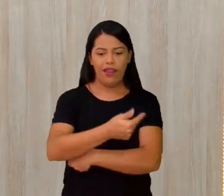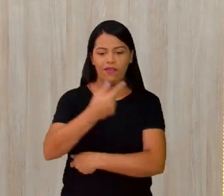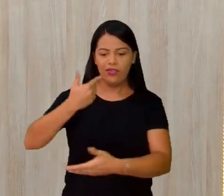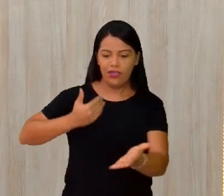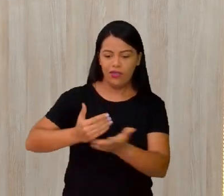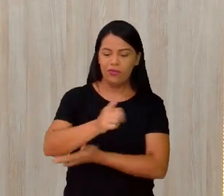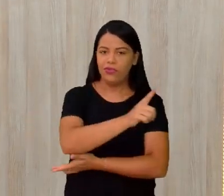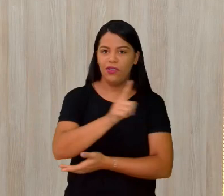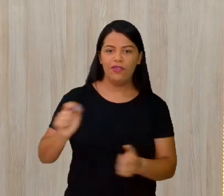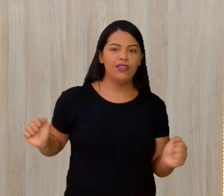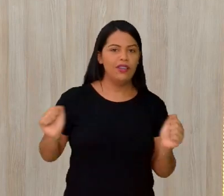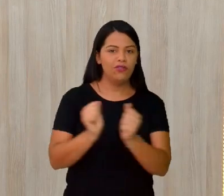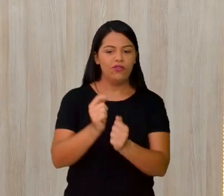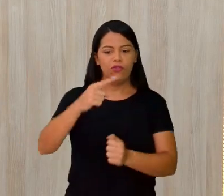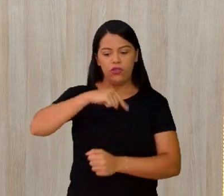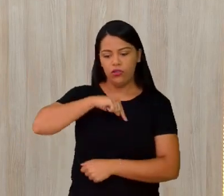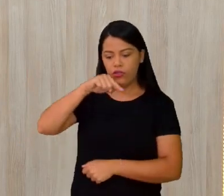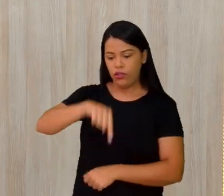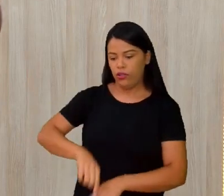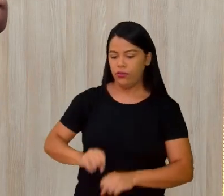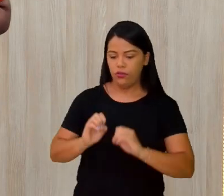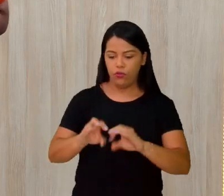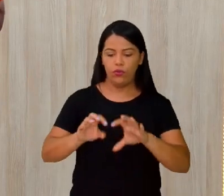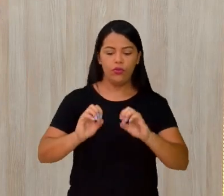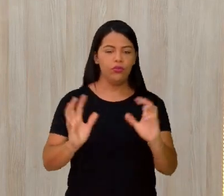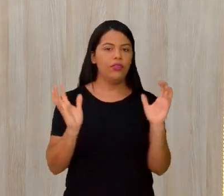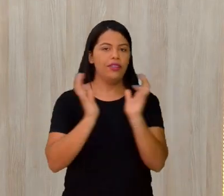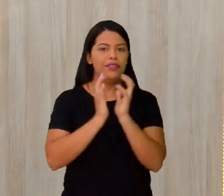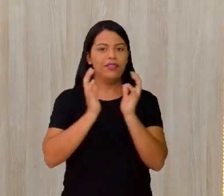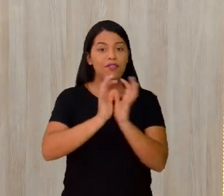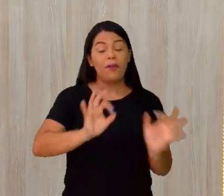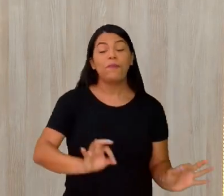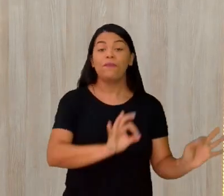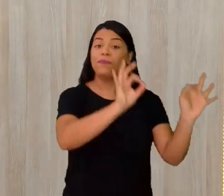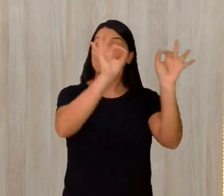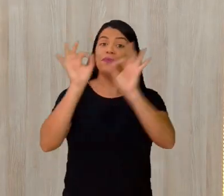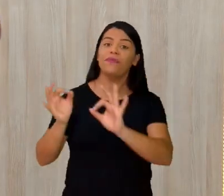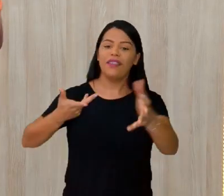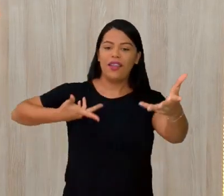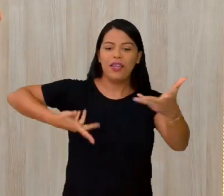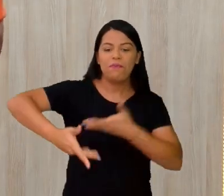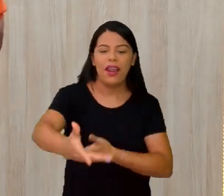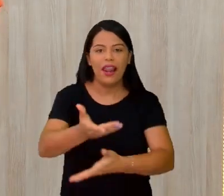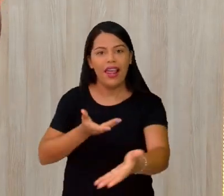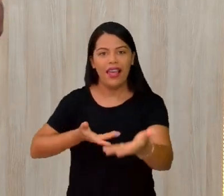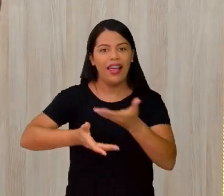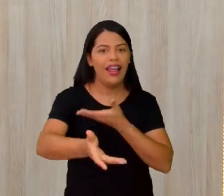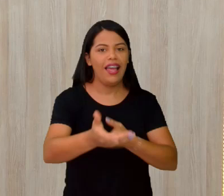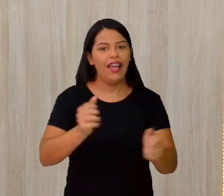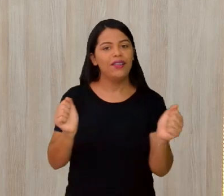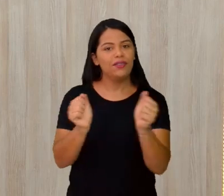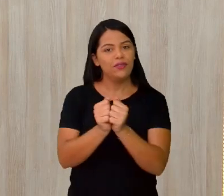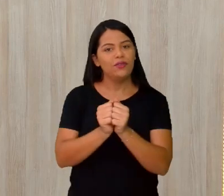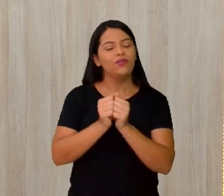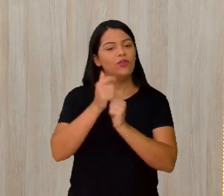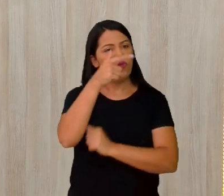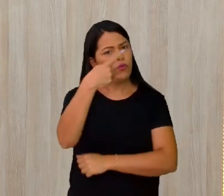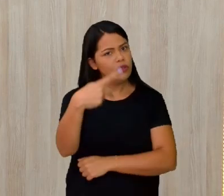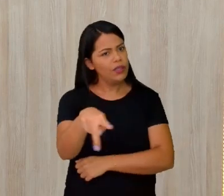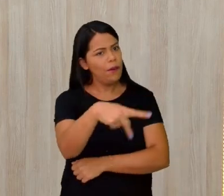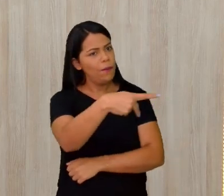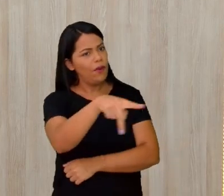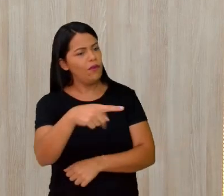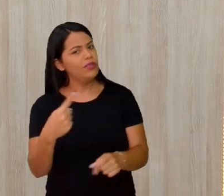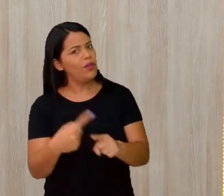a gente, no Educa Recife, nos assistindo e interagindo bastante com o seu professor e, por que